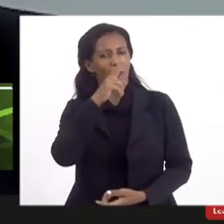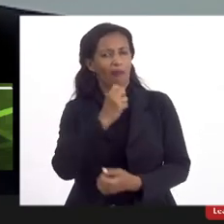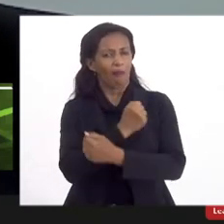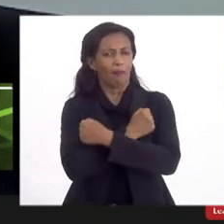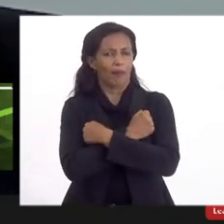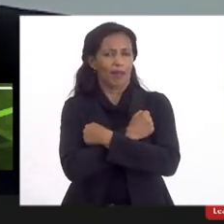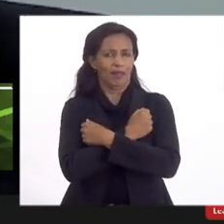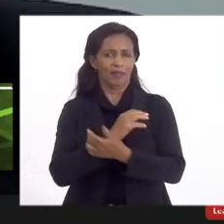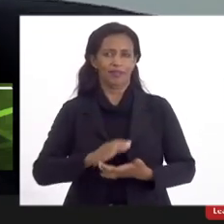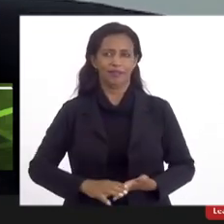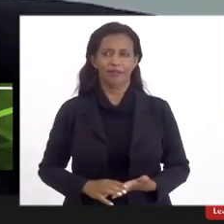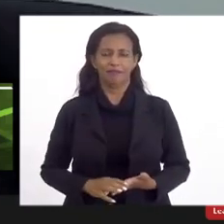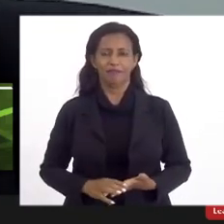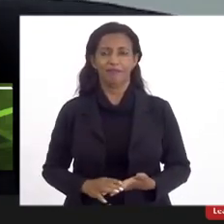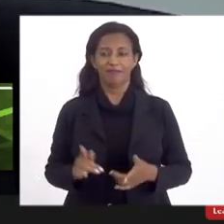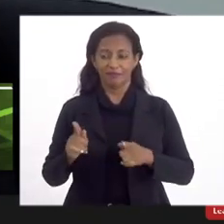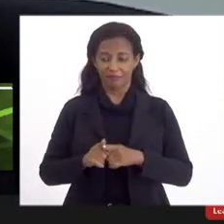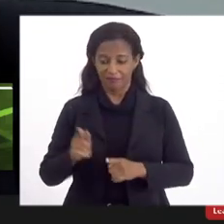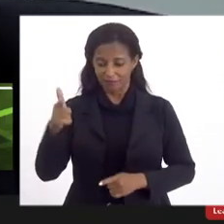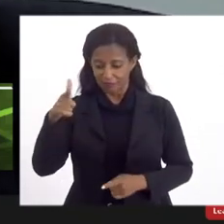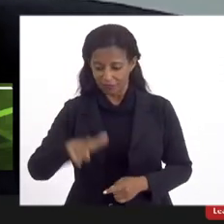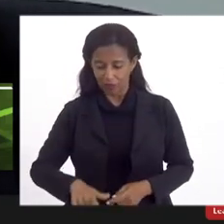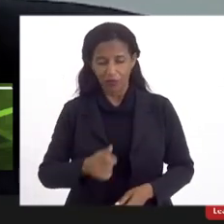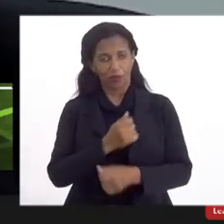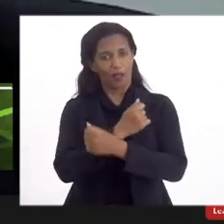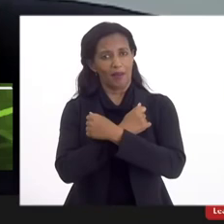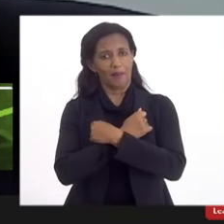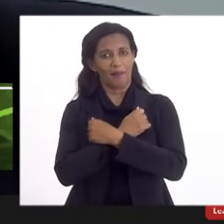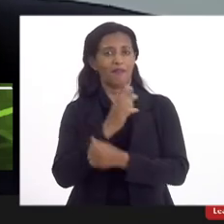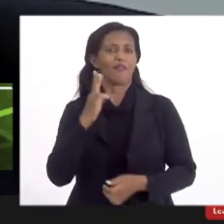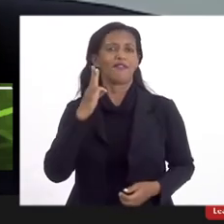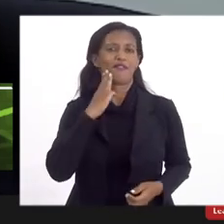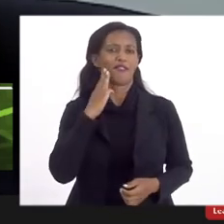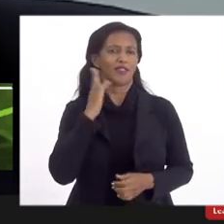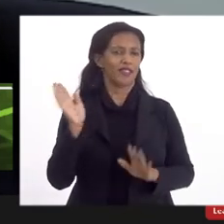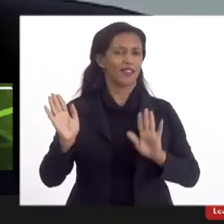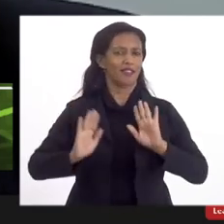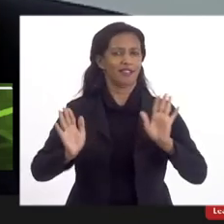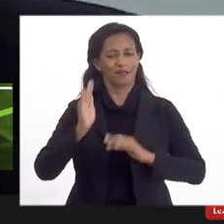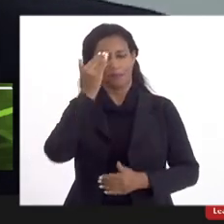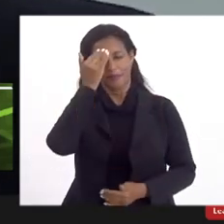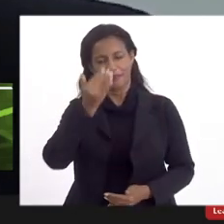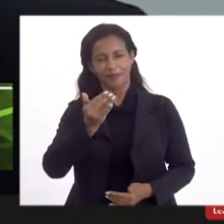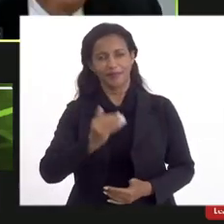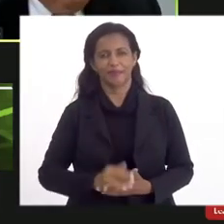vocês e deixo novamente aqui um abraço nosso querido amigo Valdeque Carneiro obrigado a todos